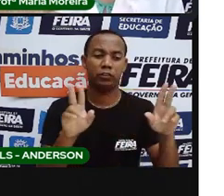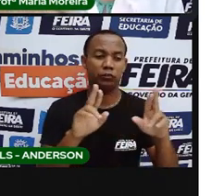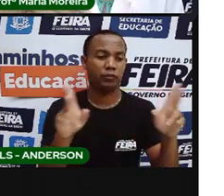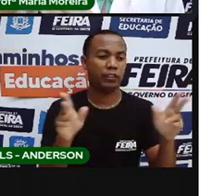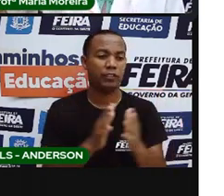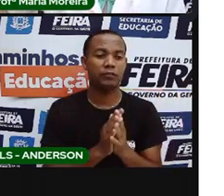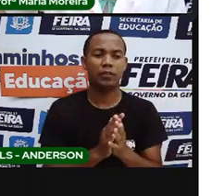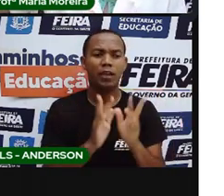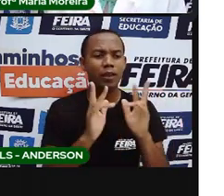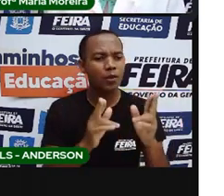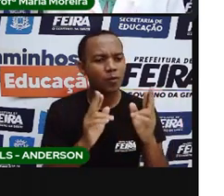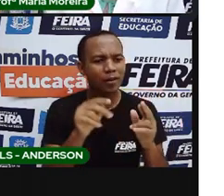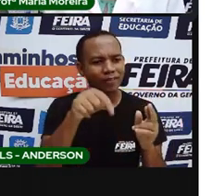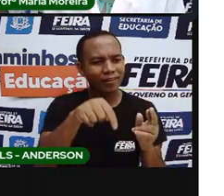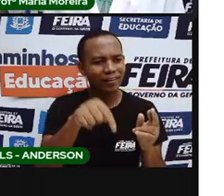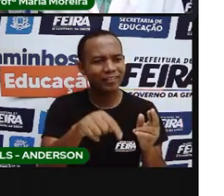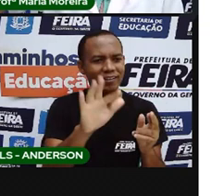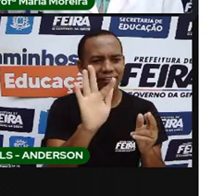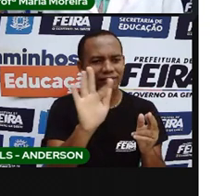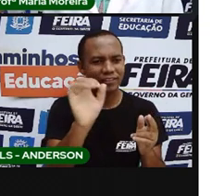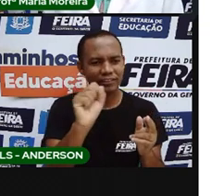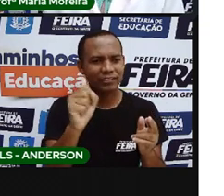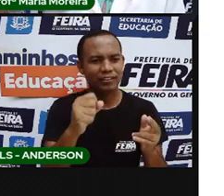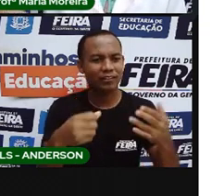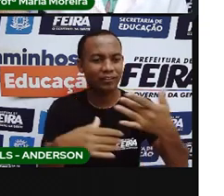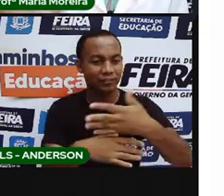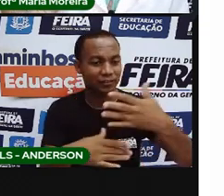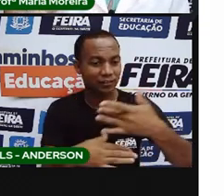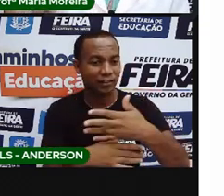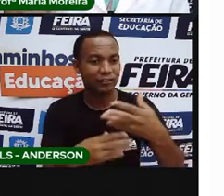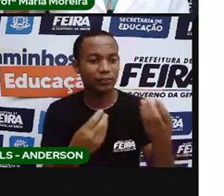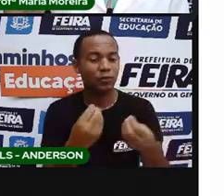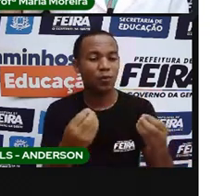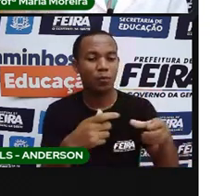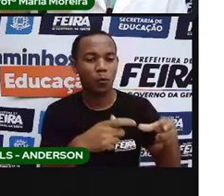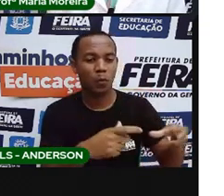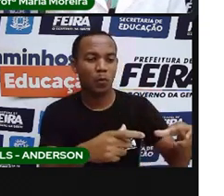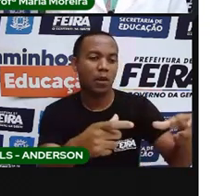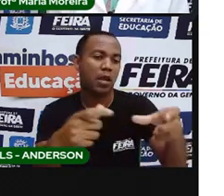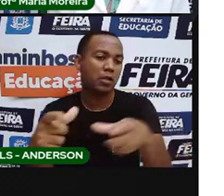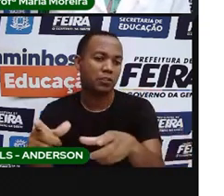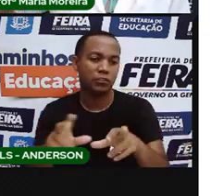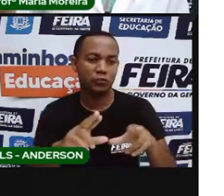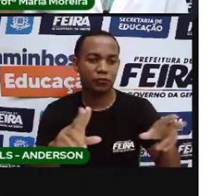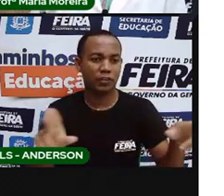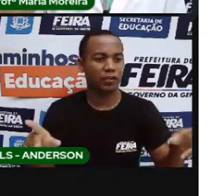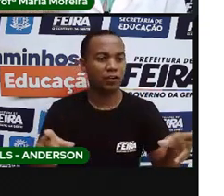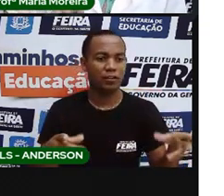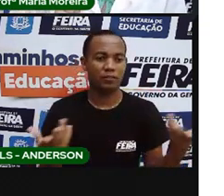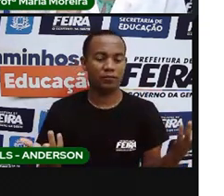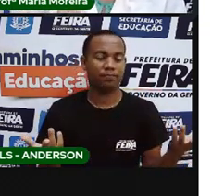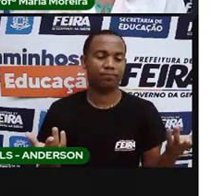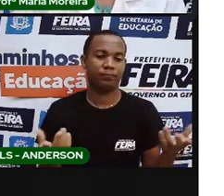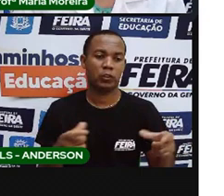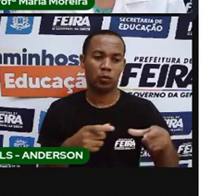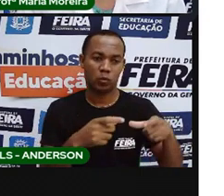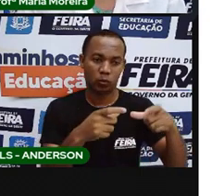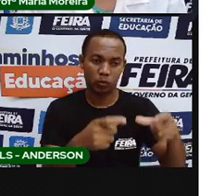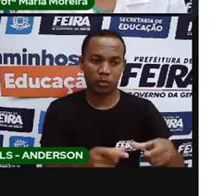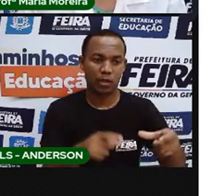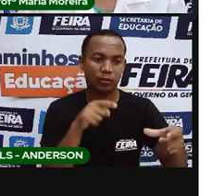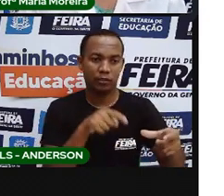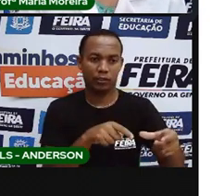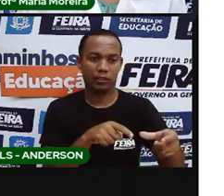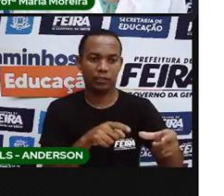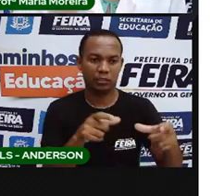bairros, e que cada bairro, na verdade, tem uma característica. Porque a gente pensou ao Nordeste, o Nordeste tinha em vários lugares, cada lugar tem uma